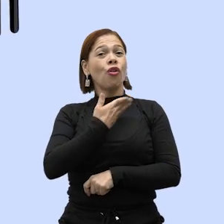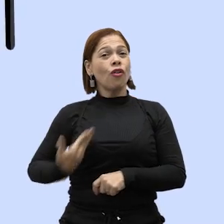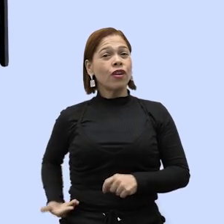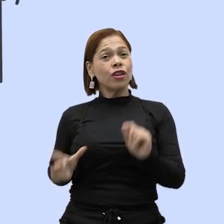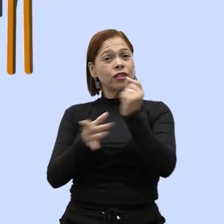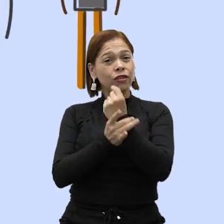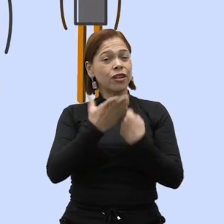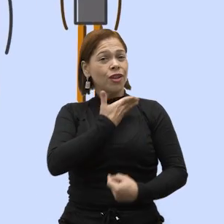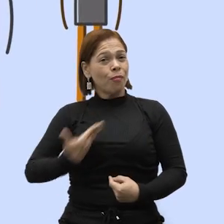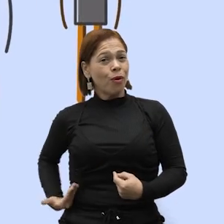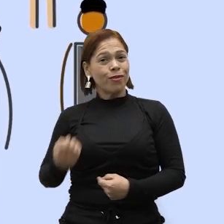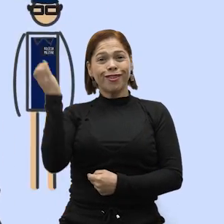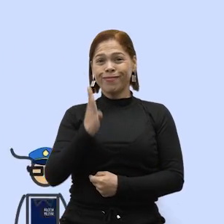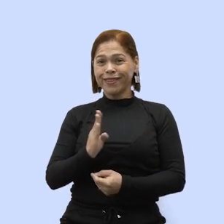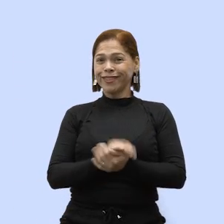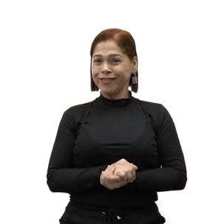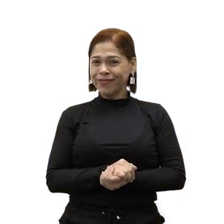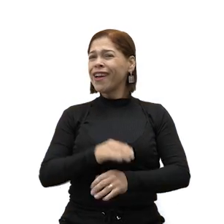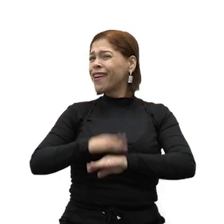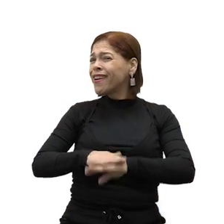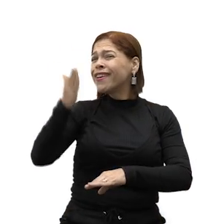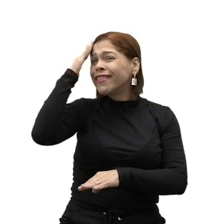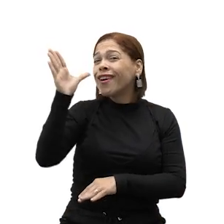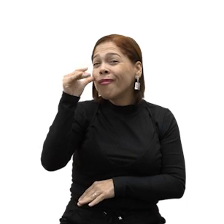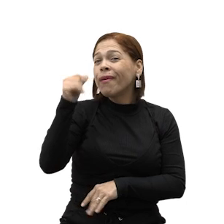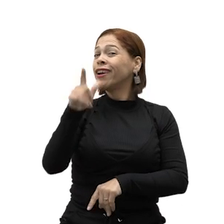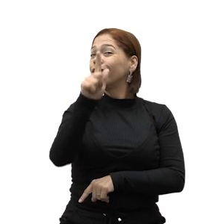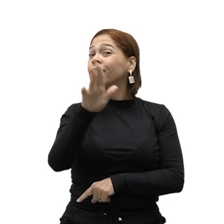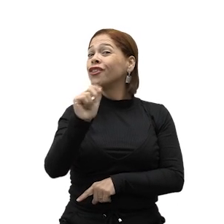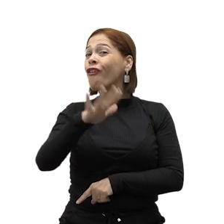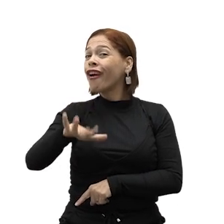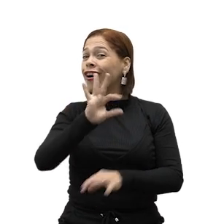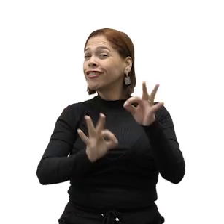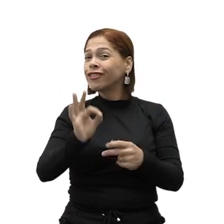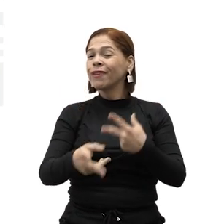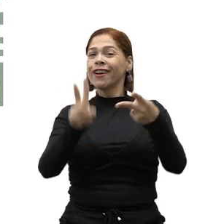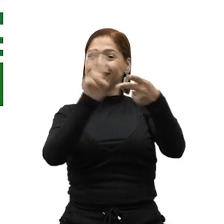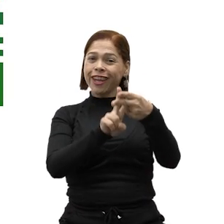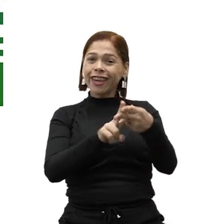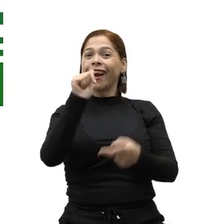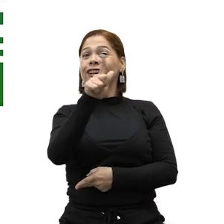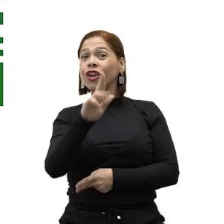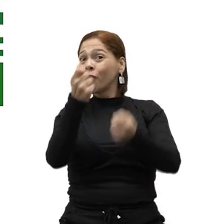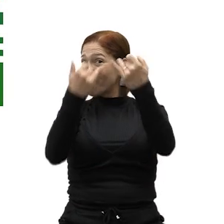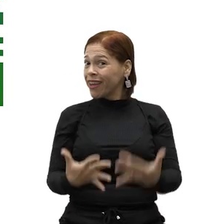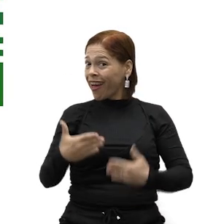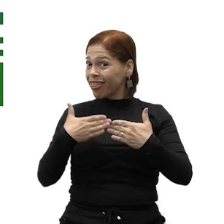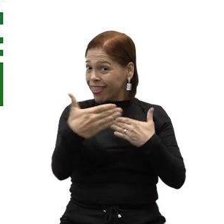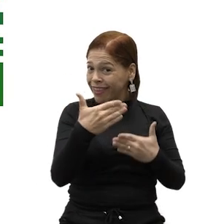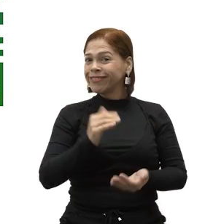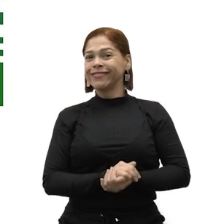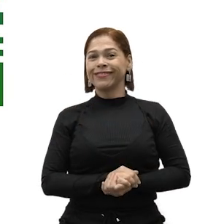garantir a segurança pública no nosso país. Quer saber mais sobre a AGU e o mundo jurídico? Hashtag AGU Explica!